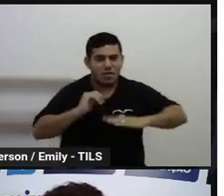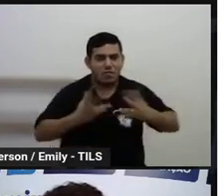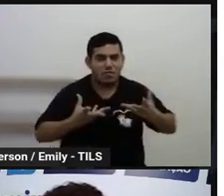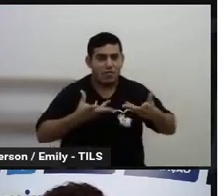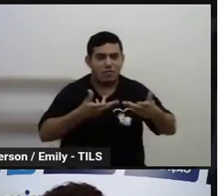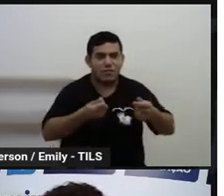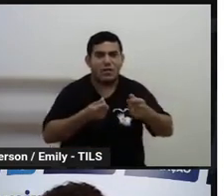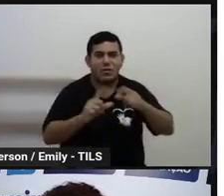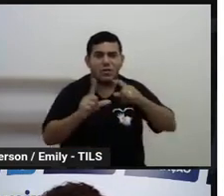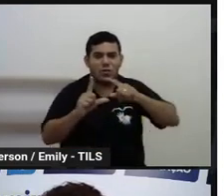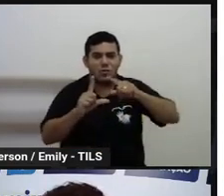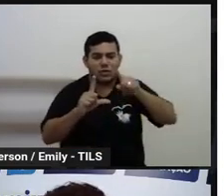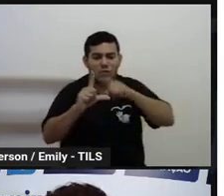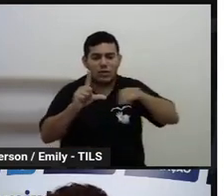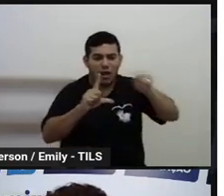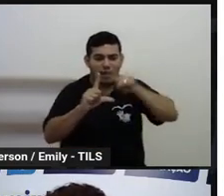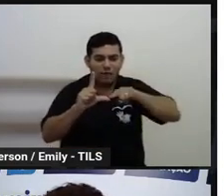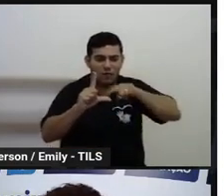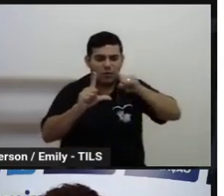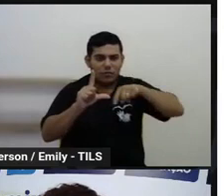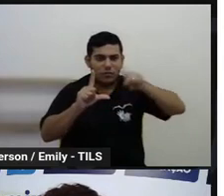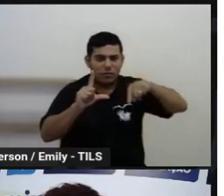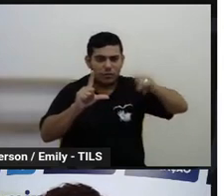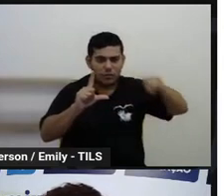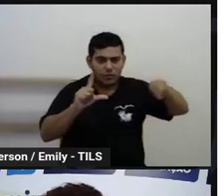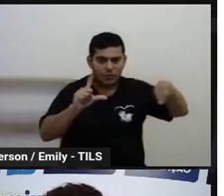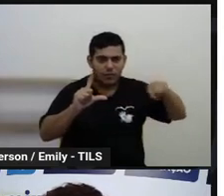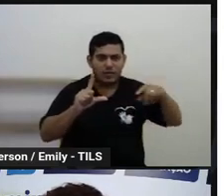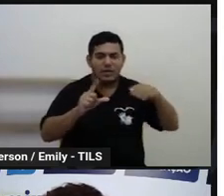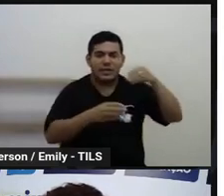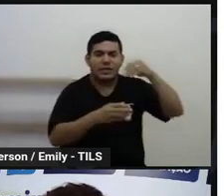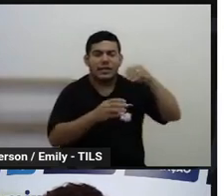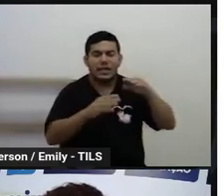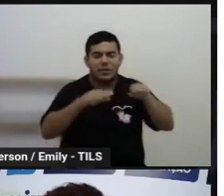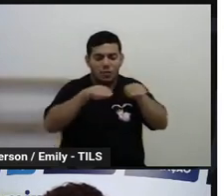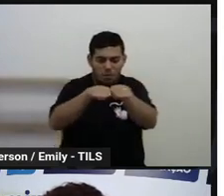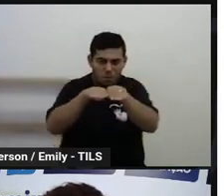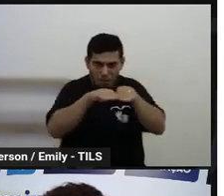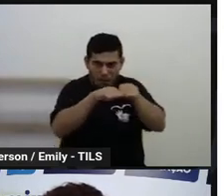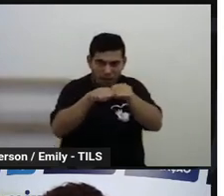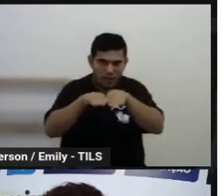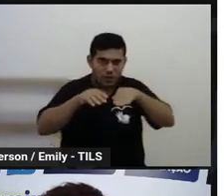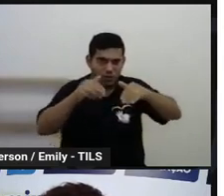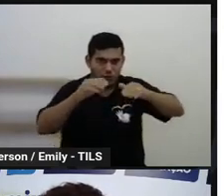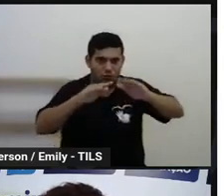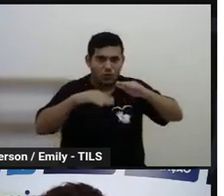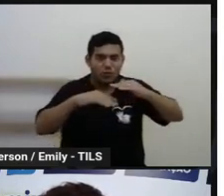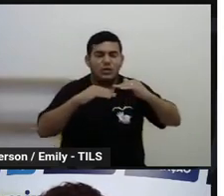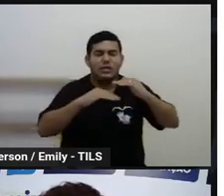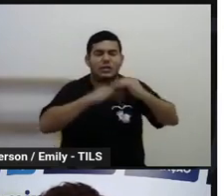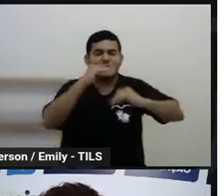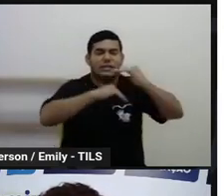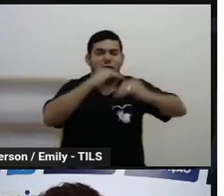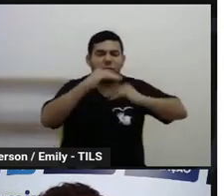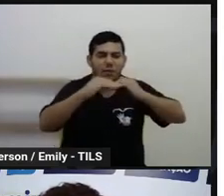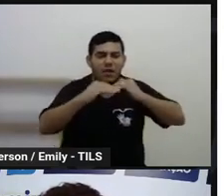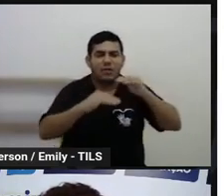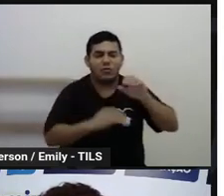gráfico com os estudantes que ficaram dentro dos padrões aí de desempenho designados pela